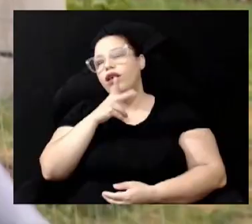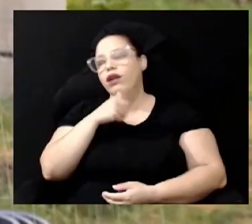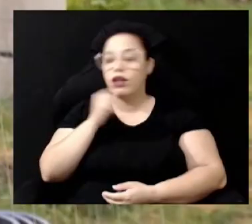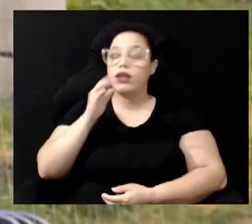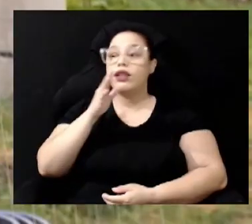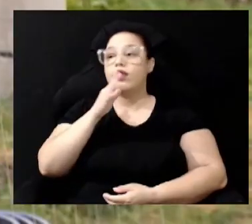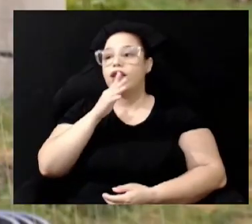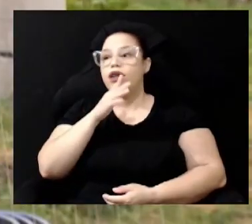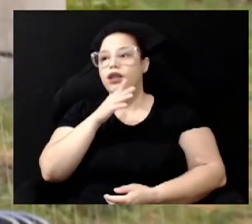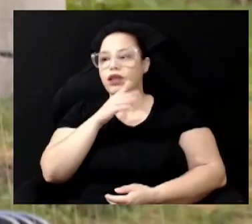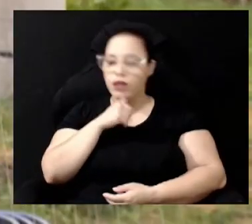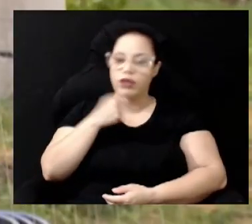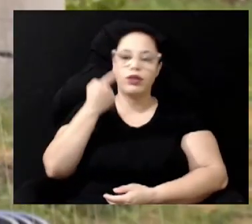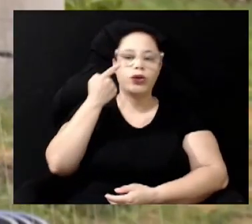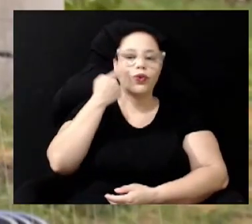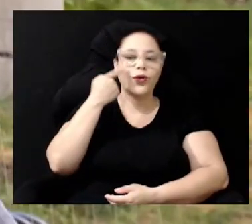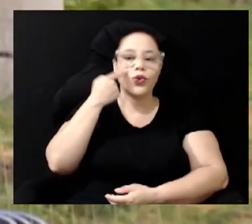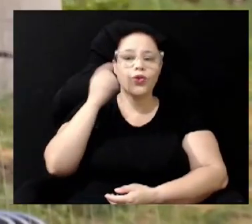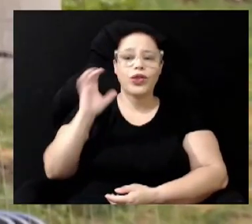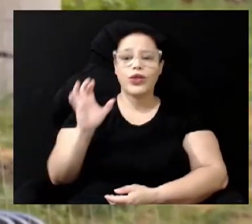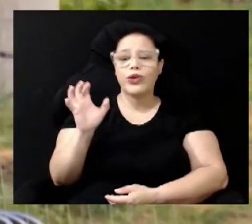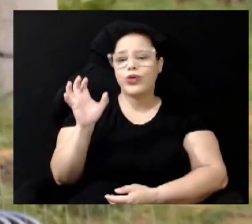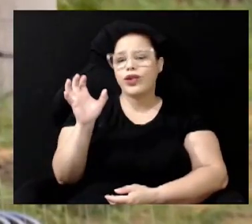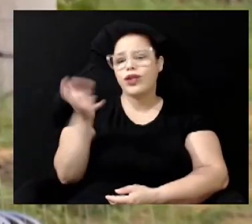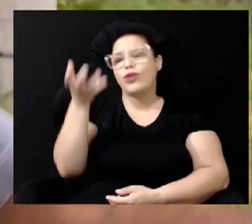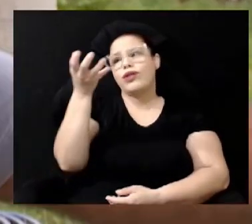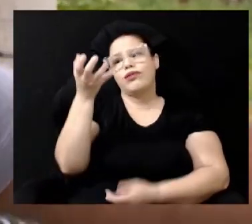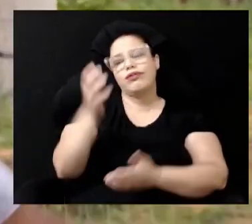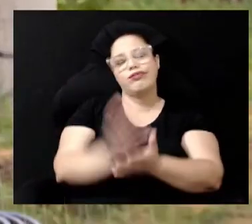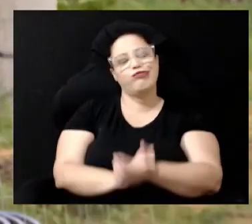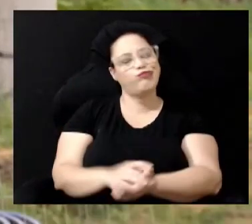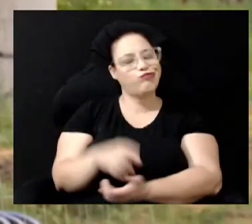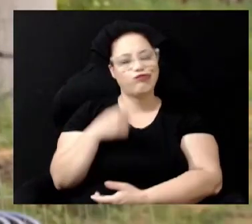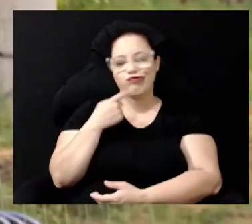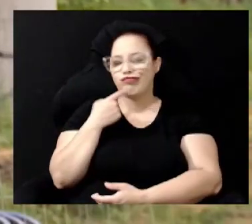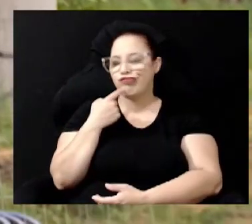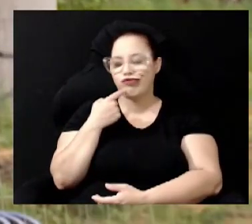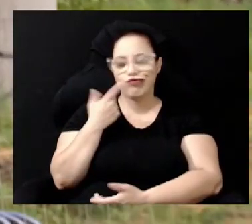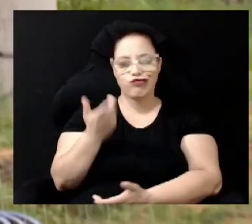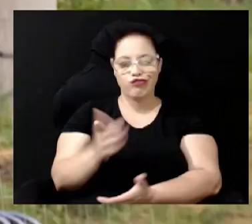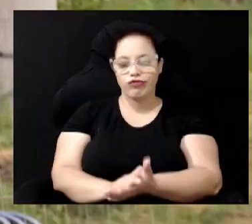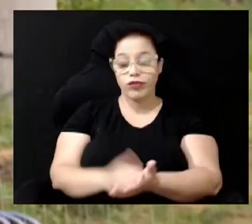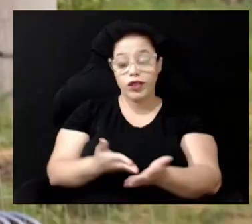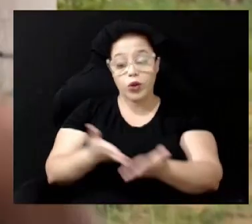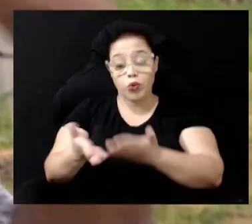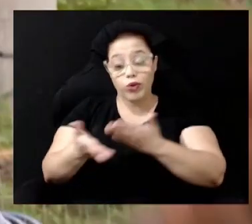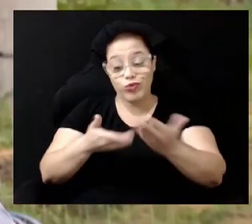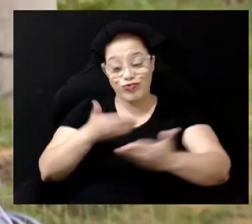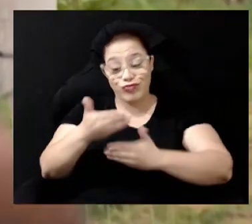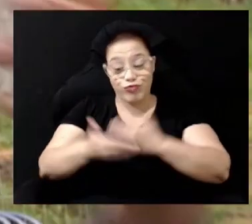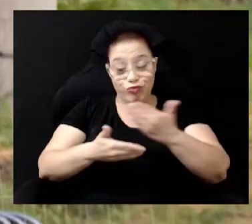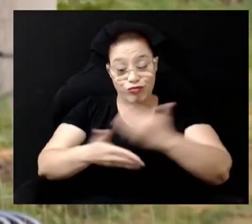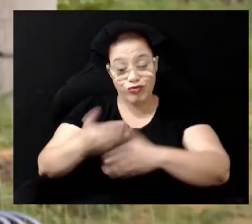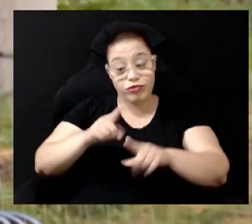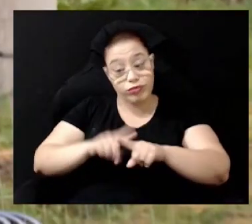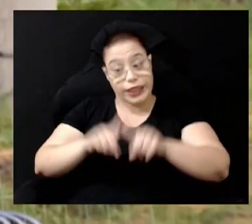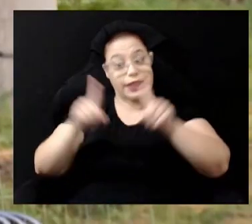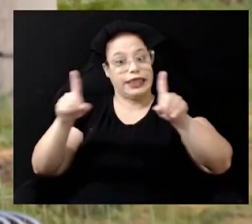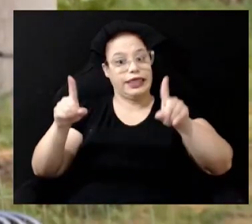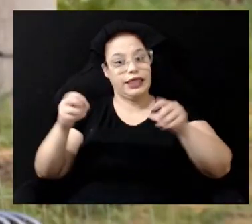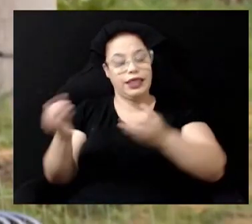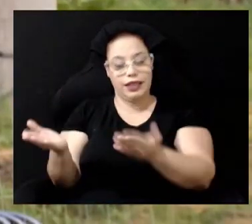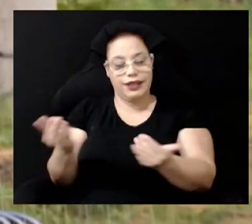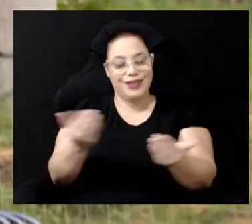O que está acontecendo E muitos não conseguiam chegar Para partilhar o espaço, né? Mas as novas gerações